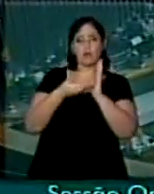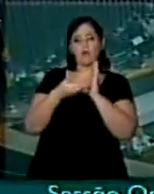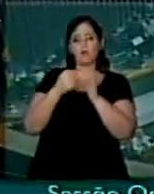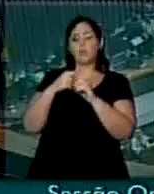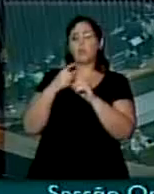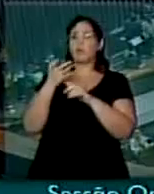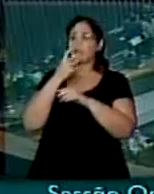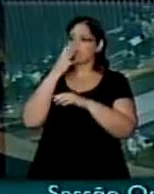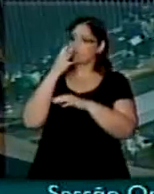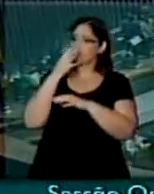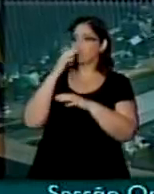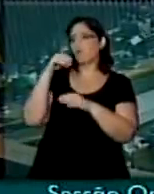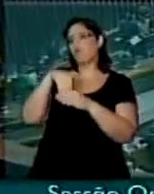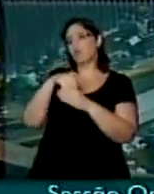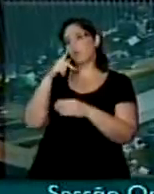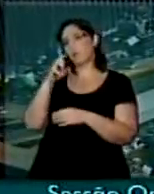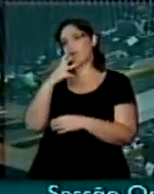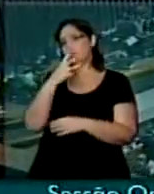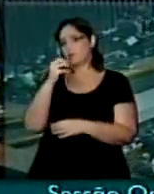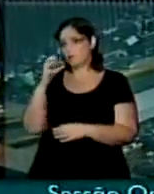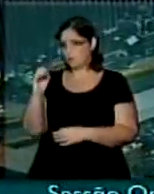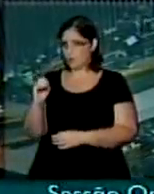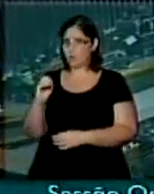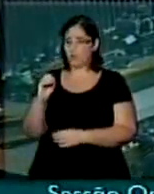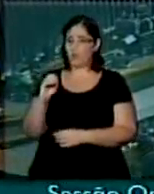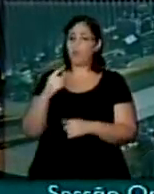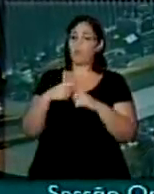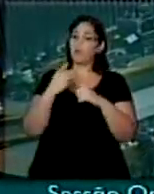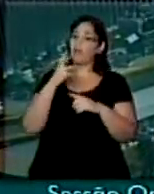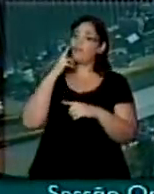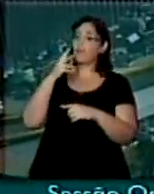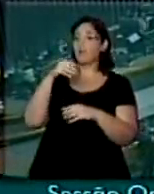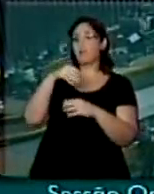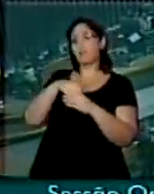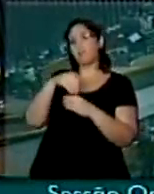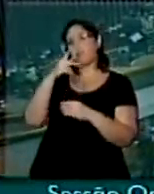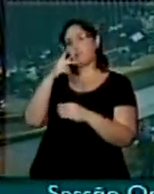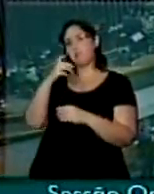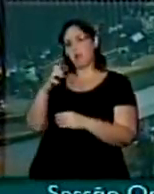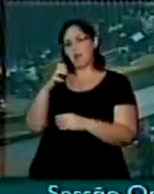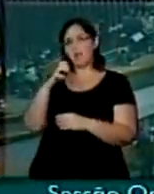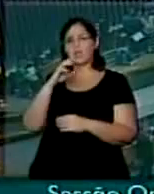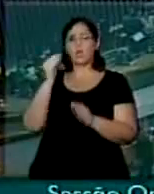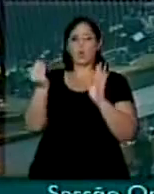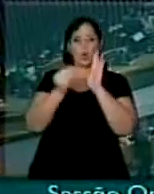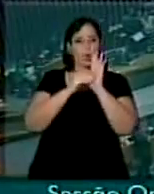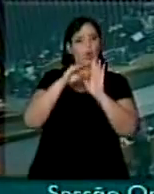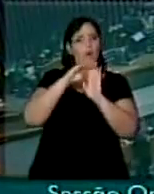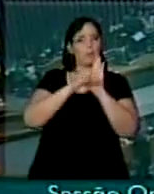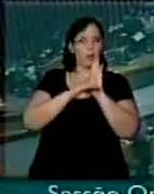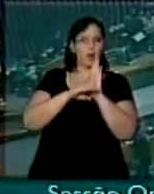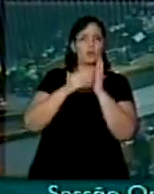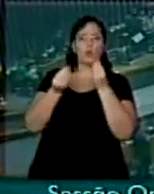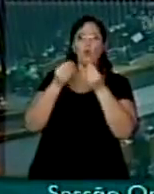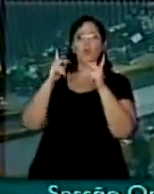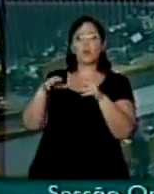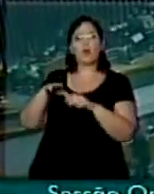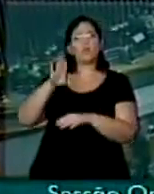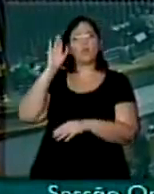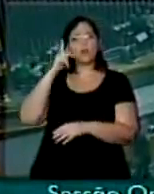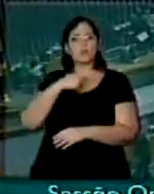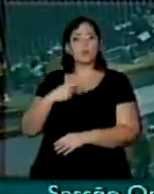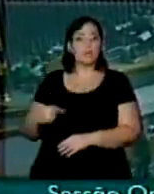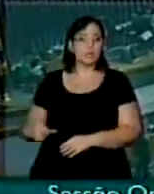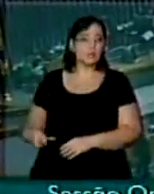aqui assistir a votação da PEC 300, para ver a PEC 300 sendo votada, sendo colocada ao vento na pauta, como foi promessa do presidente